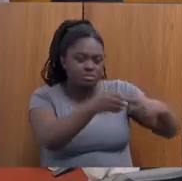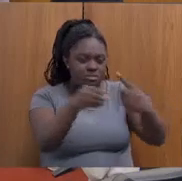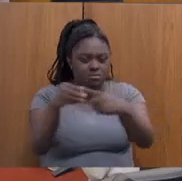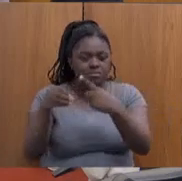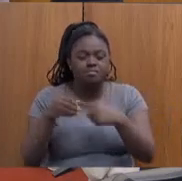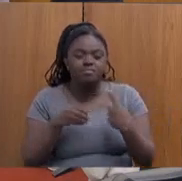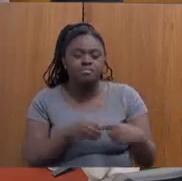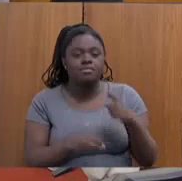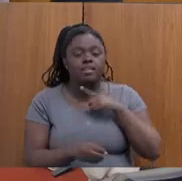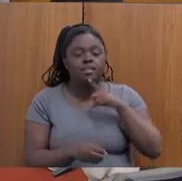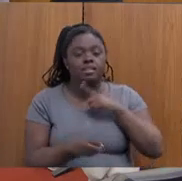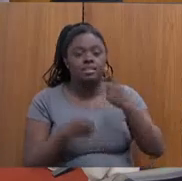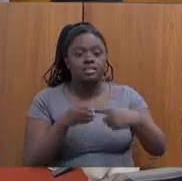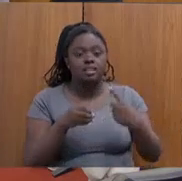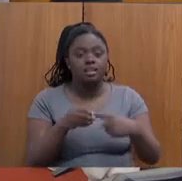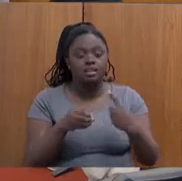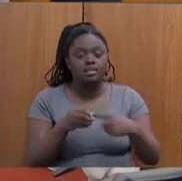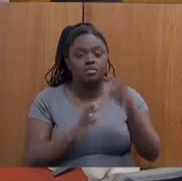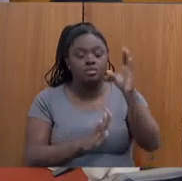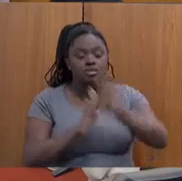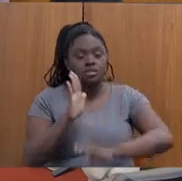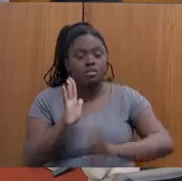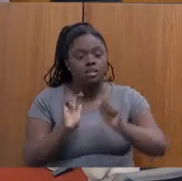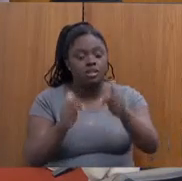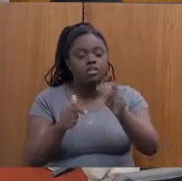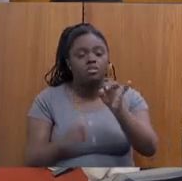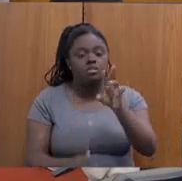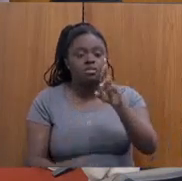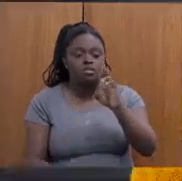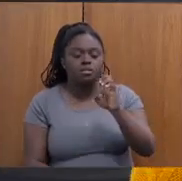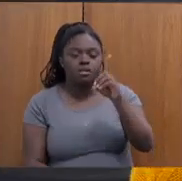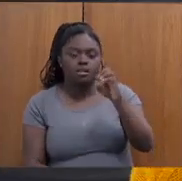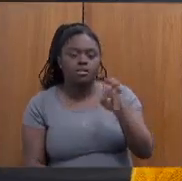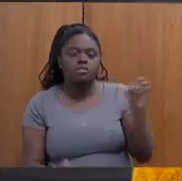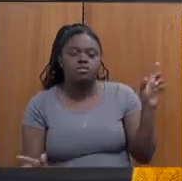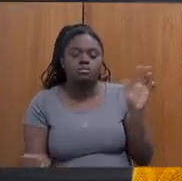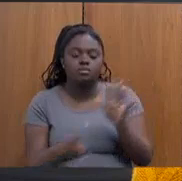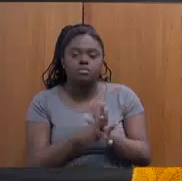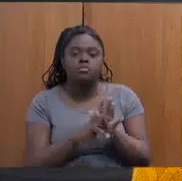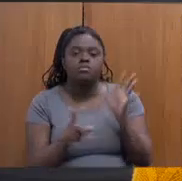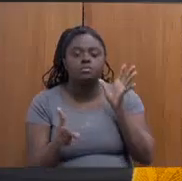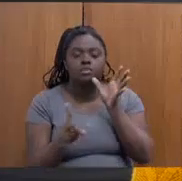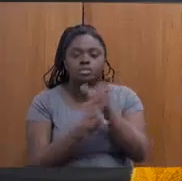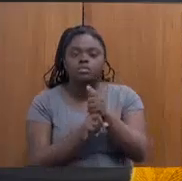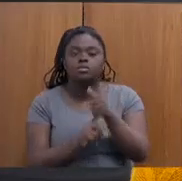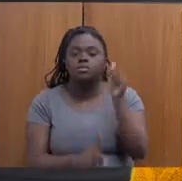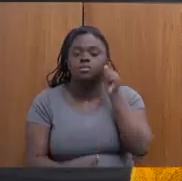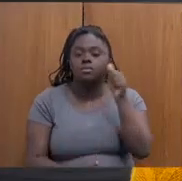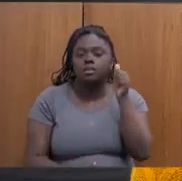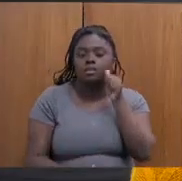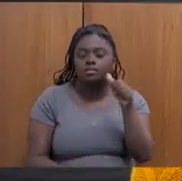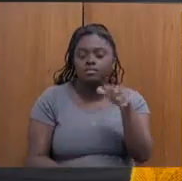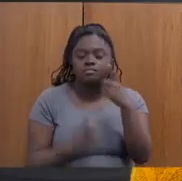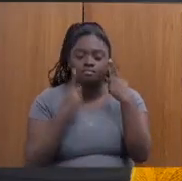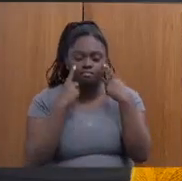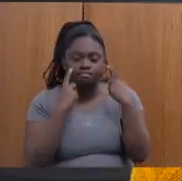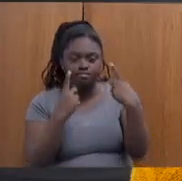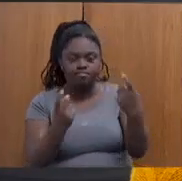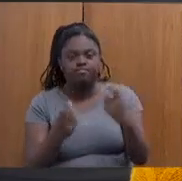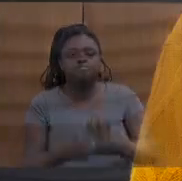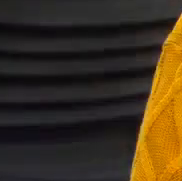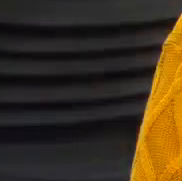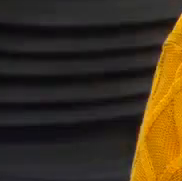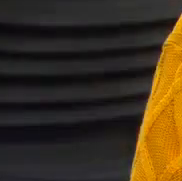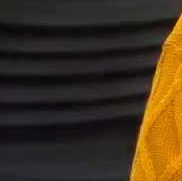Tem cidades em os conselhos operam como a rede de proteção à mulher em situação de violência. E esse conselho está sem